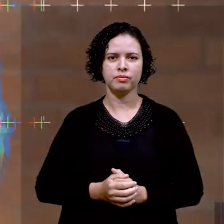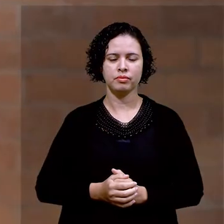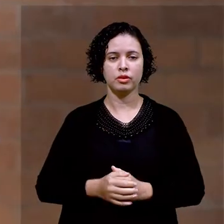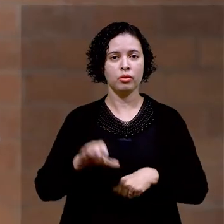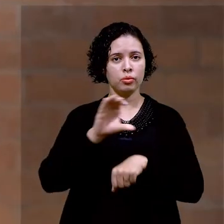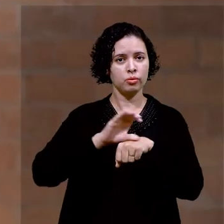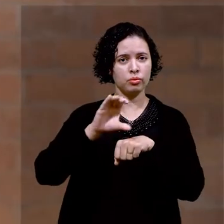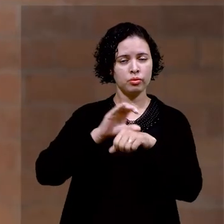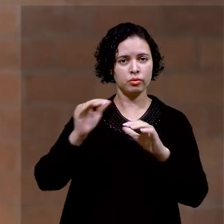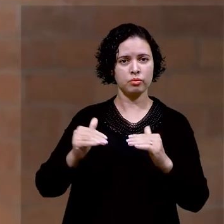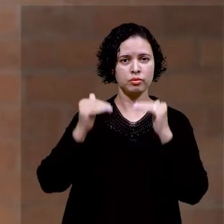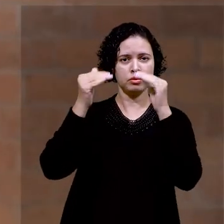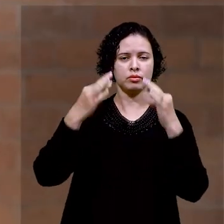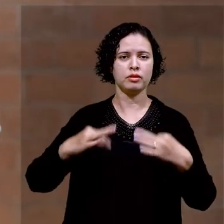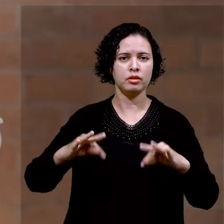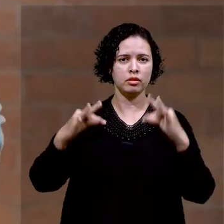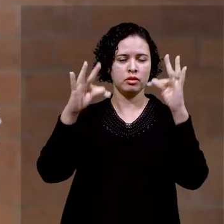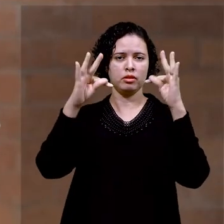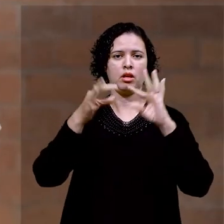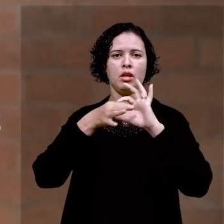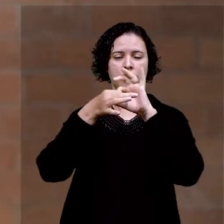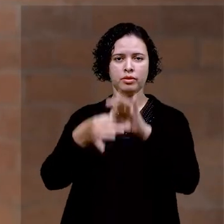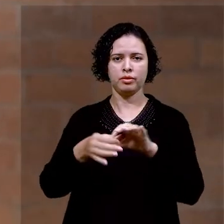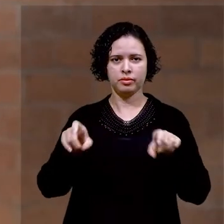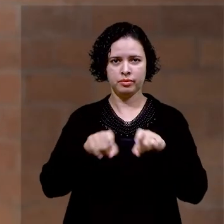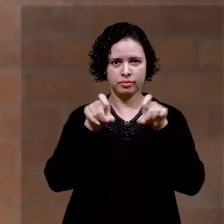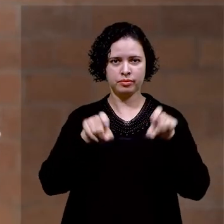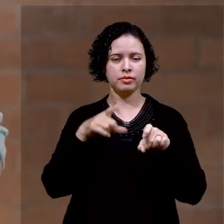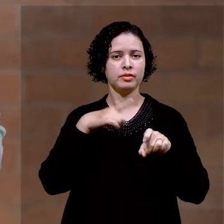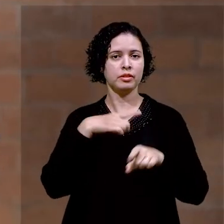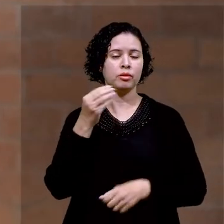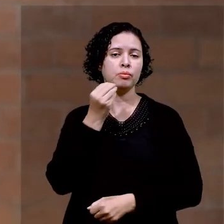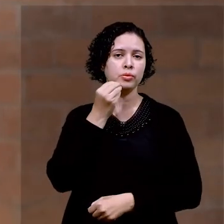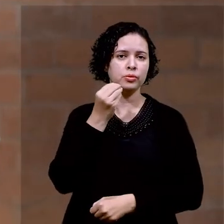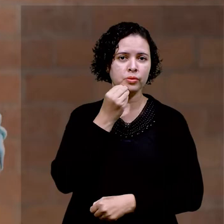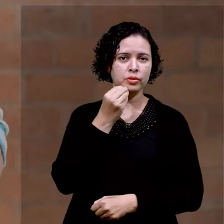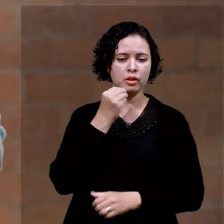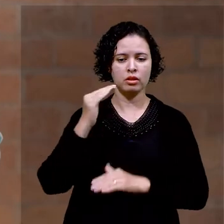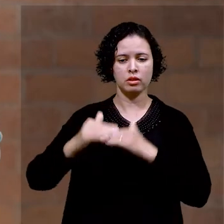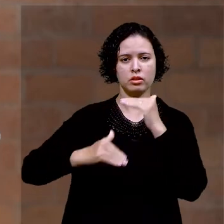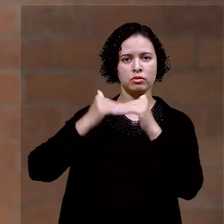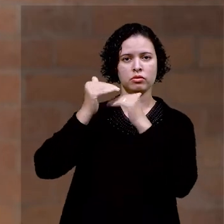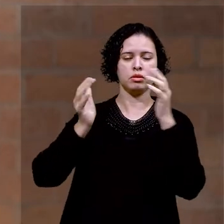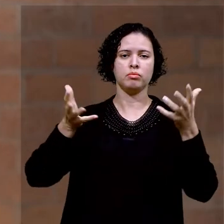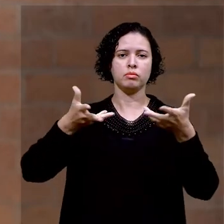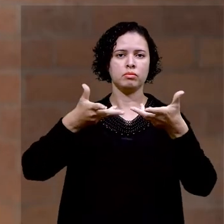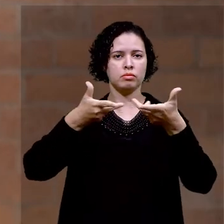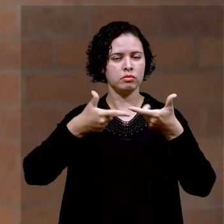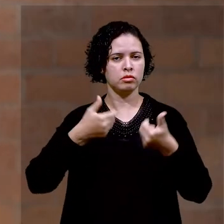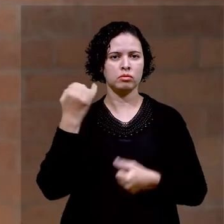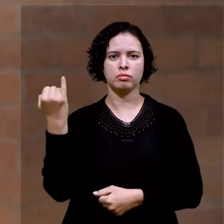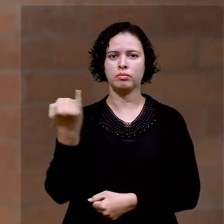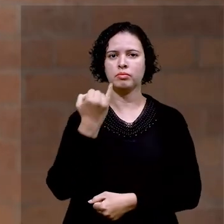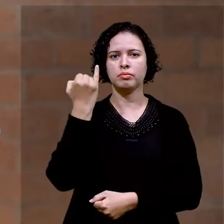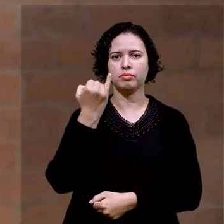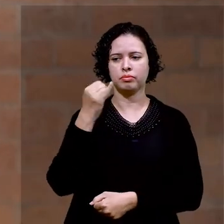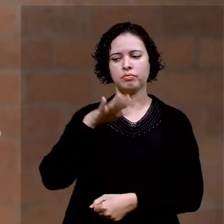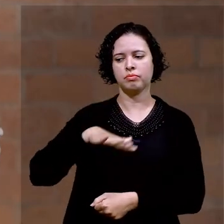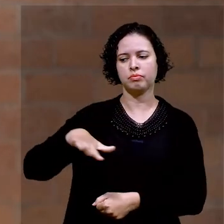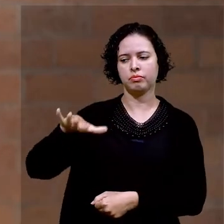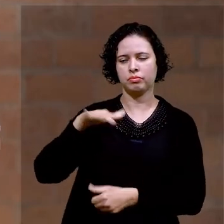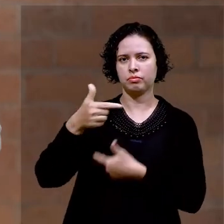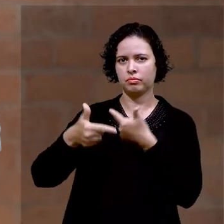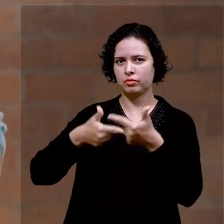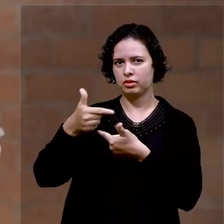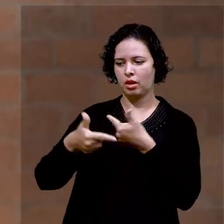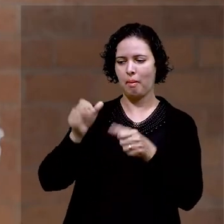O curso superior de tecnologia em redes de computadores oferece a oportunidade de desenvolver habilidades essenciais para o mundo do